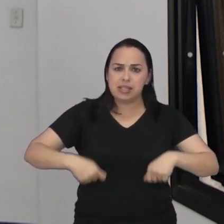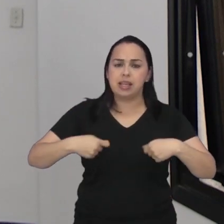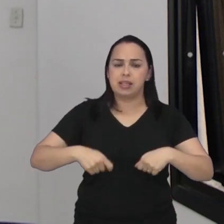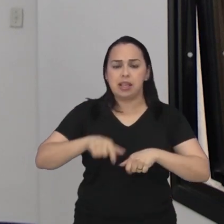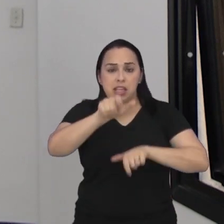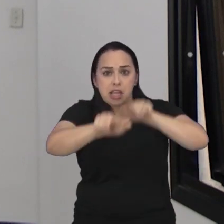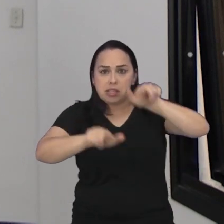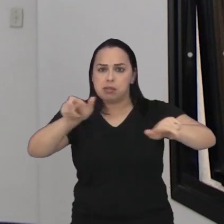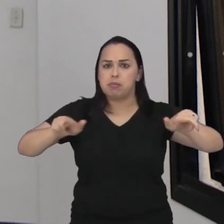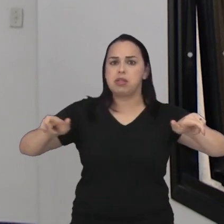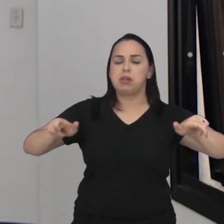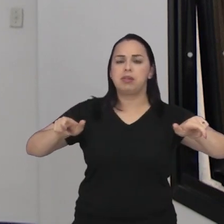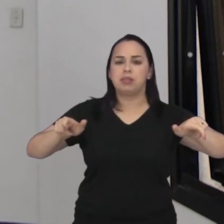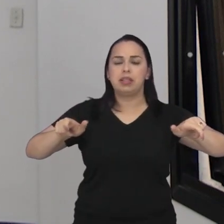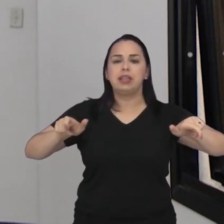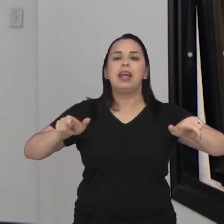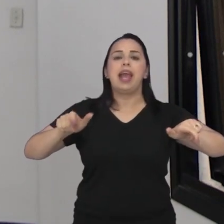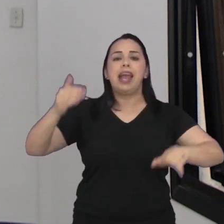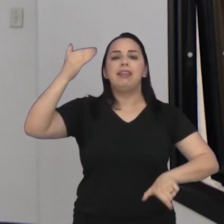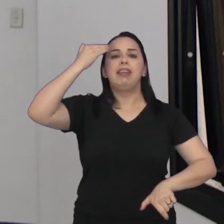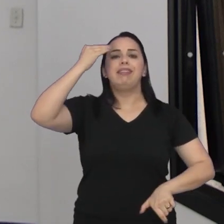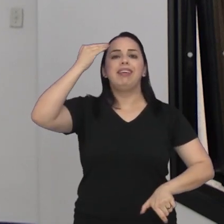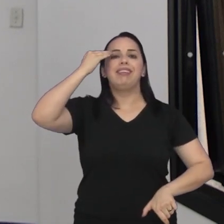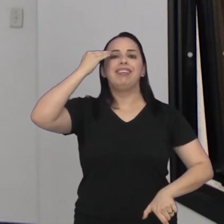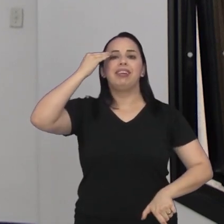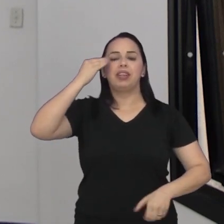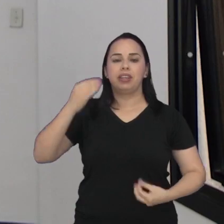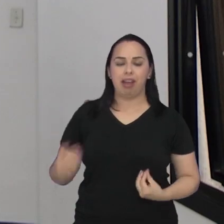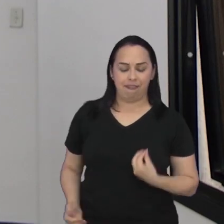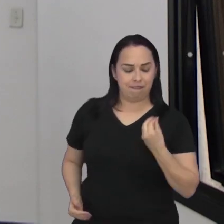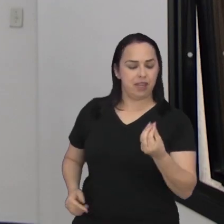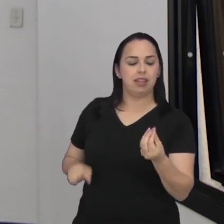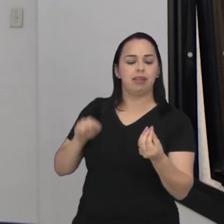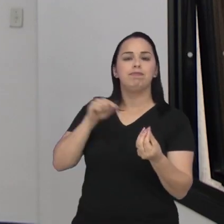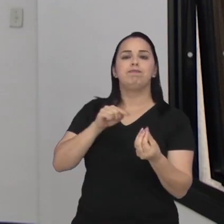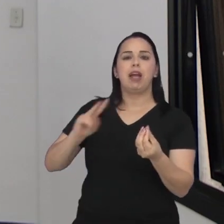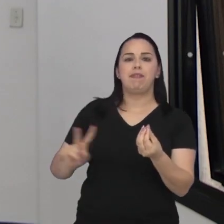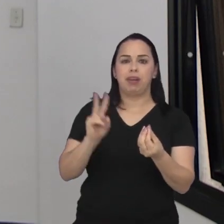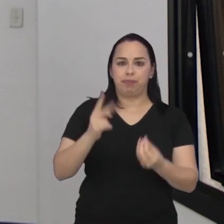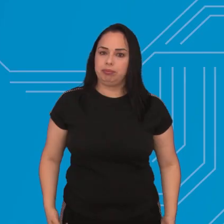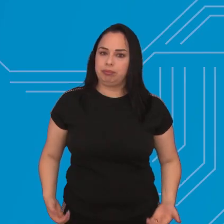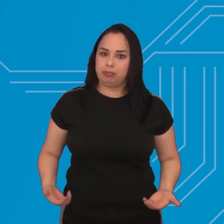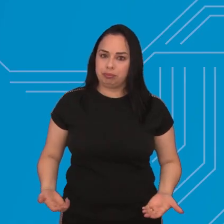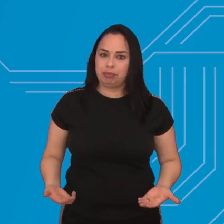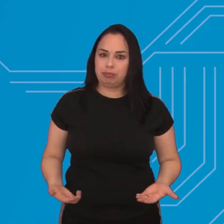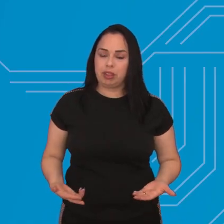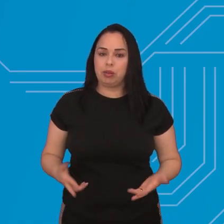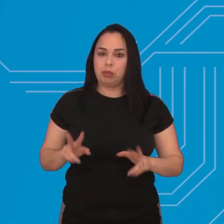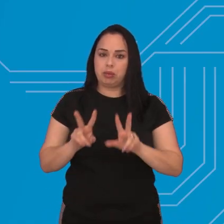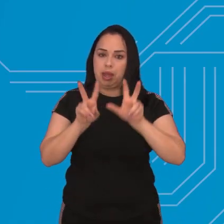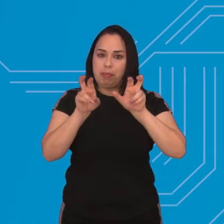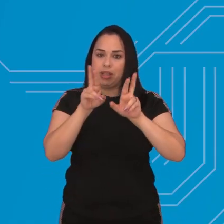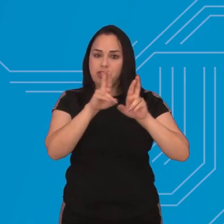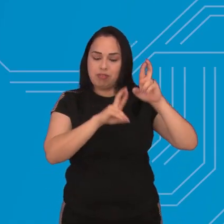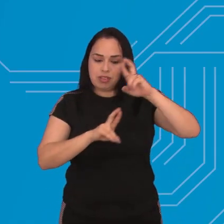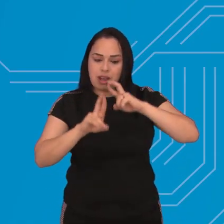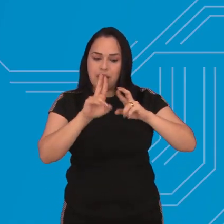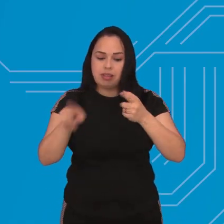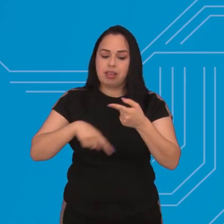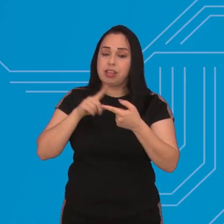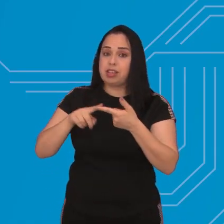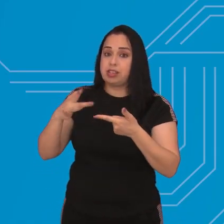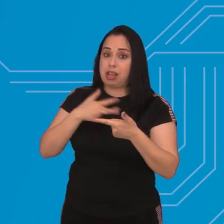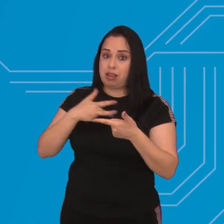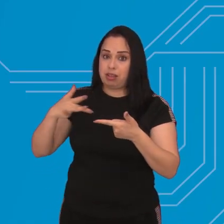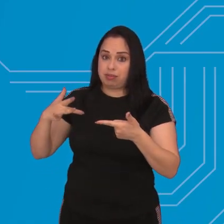sentido de que as pessoas descubram o valor real da vida e falando de fiscalização e saúde